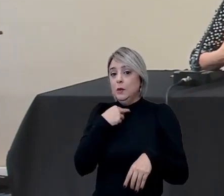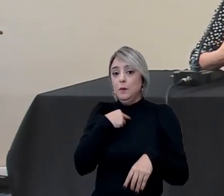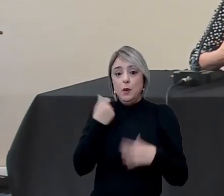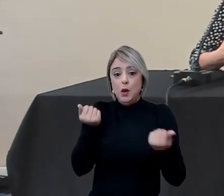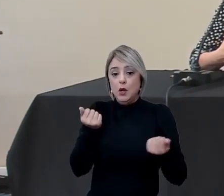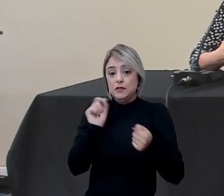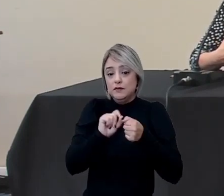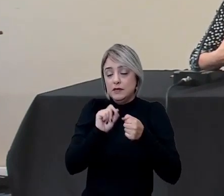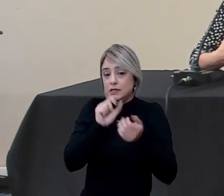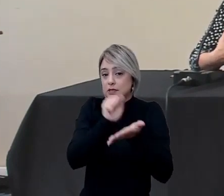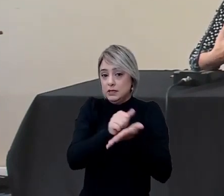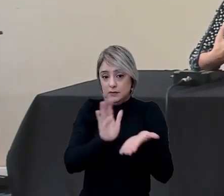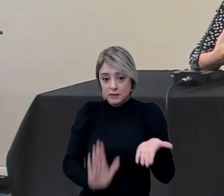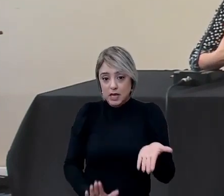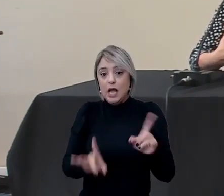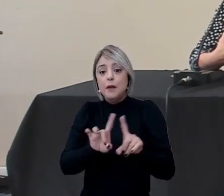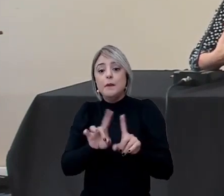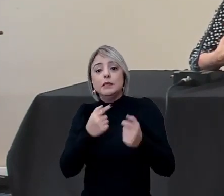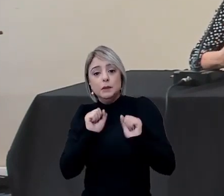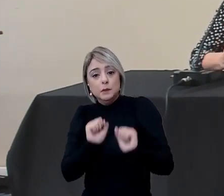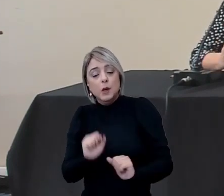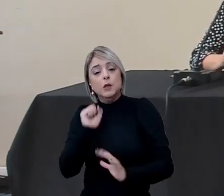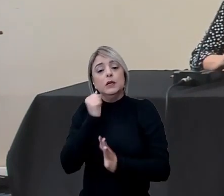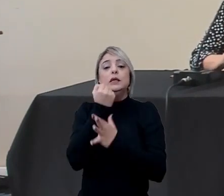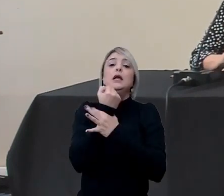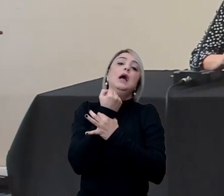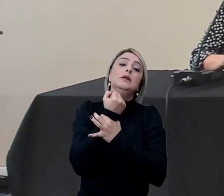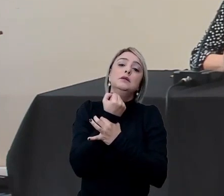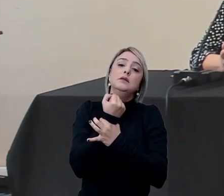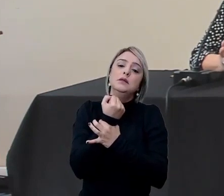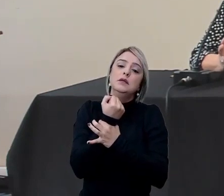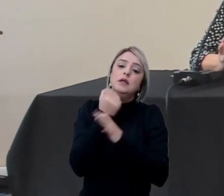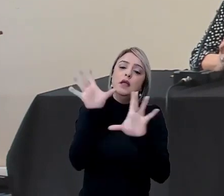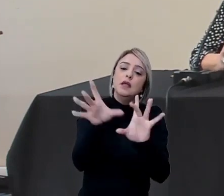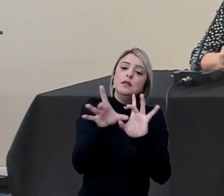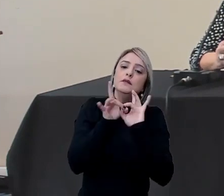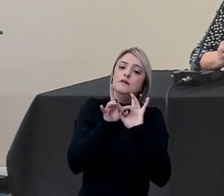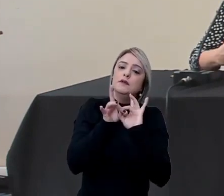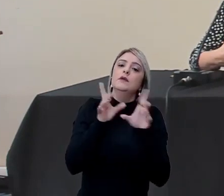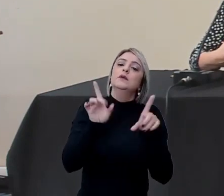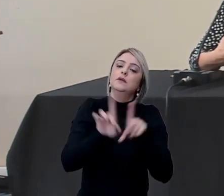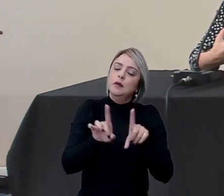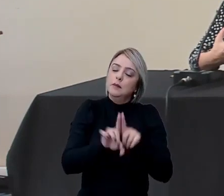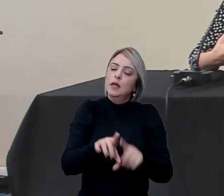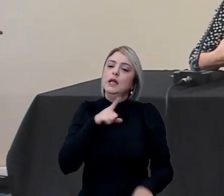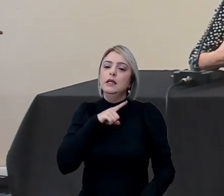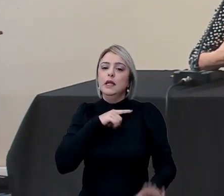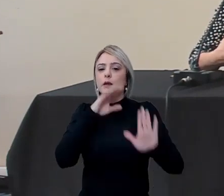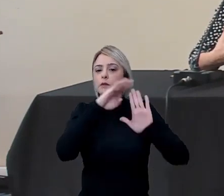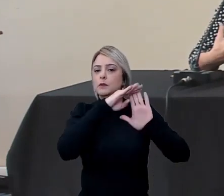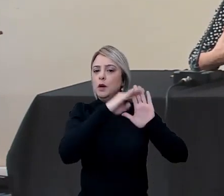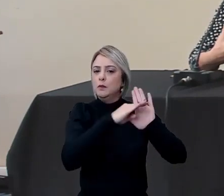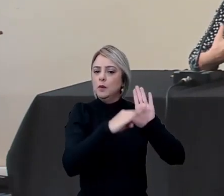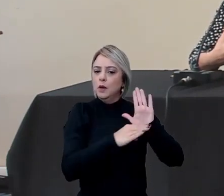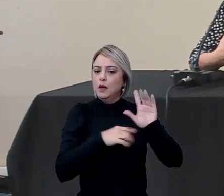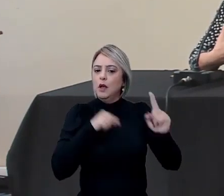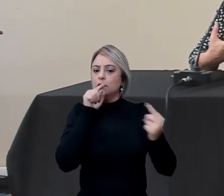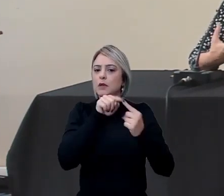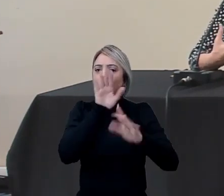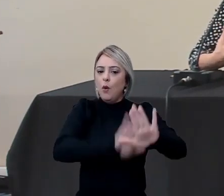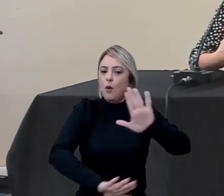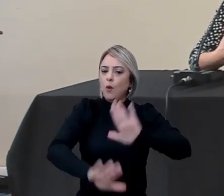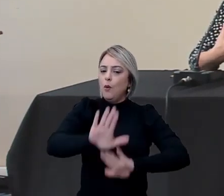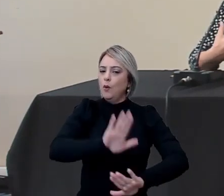possam participar, mas que possam garantir esse vínculo. Também temos programas visando o